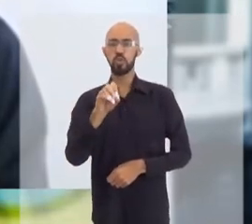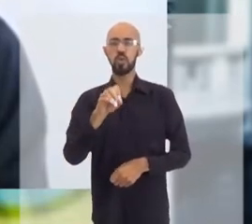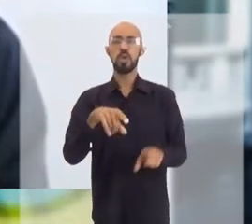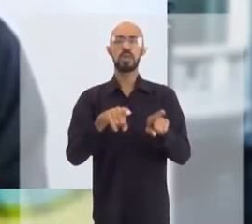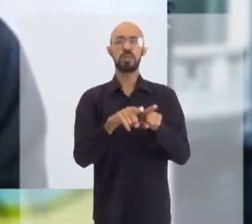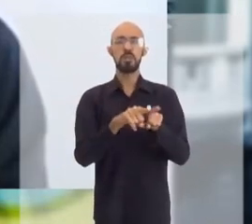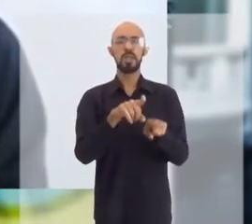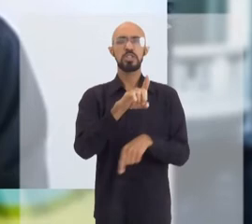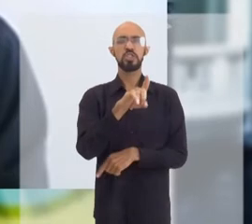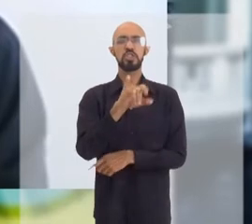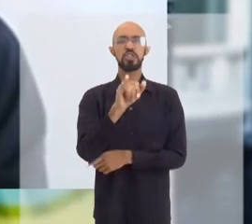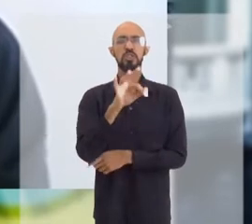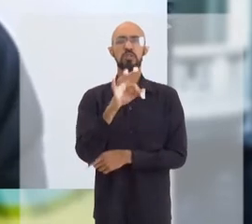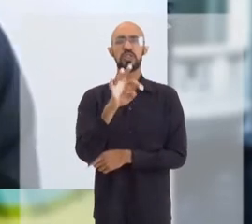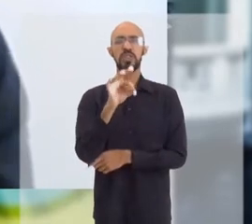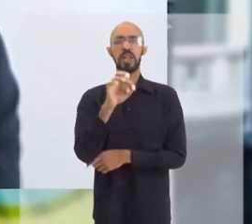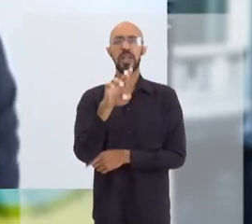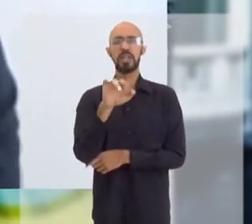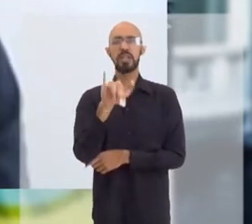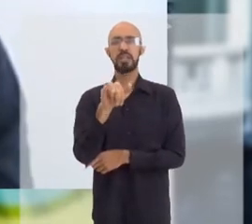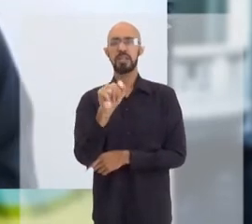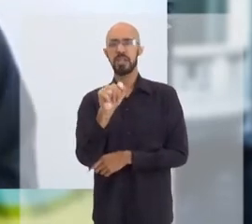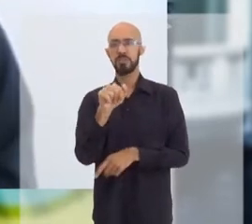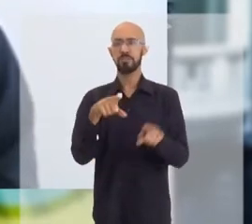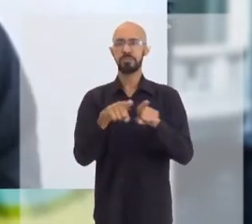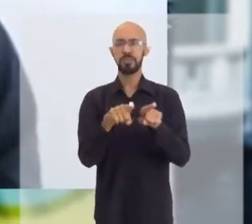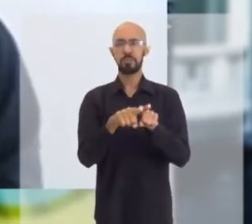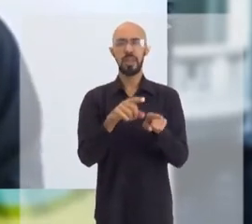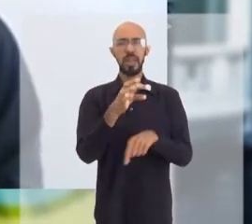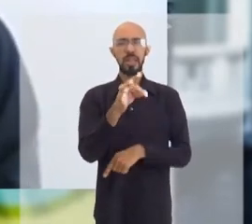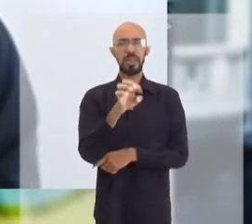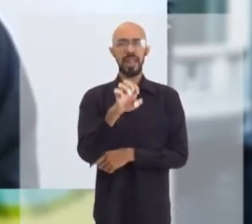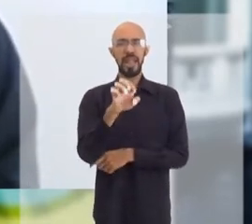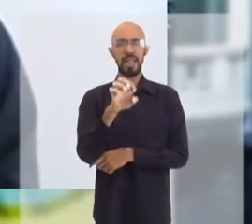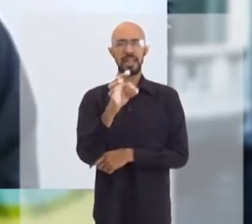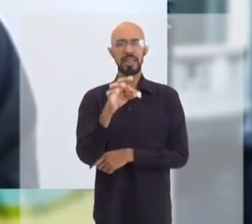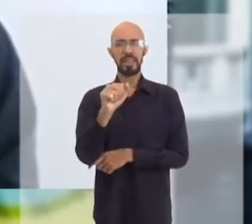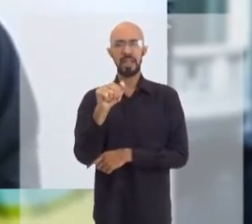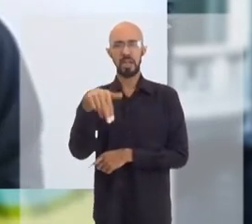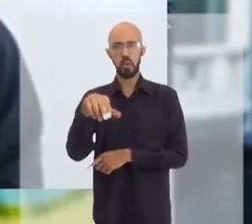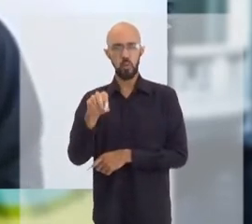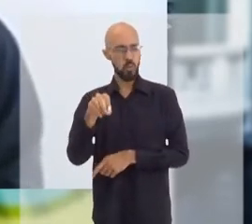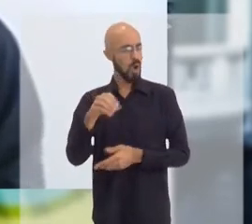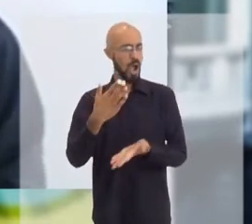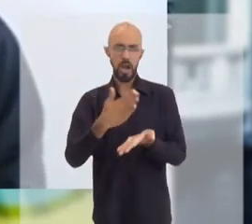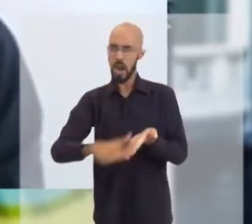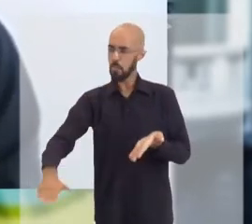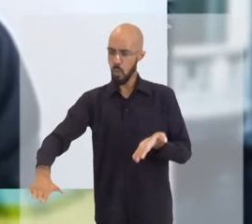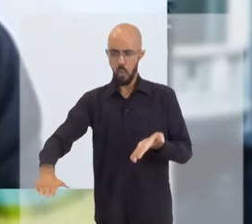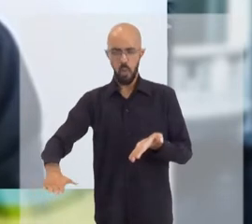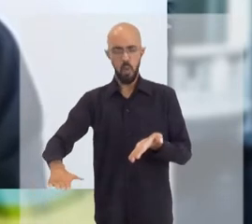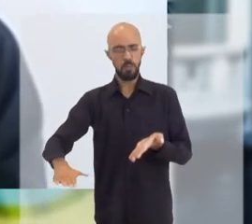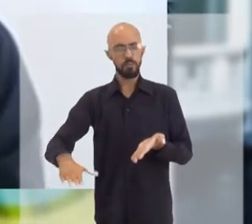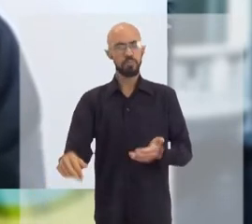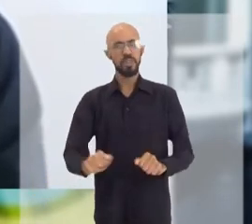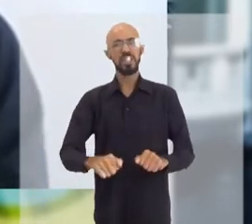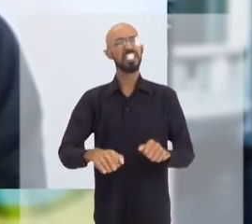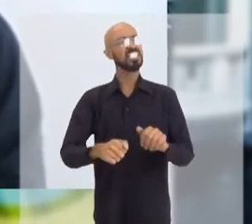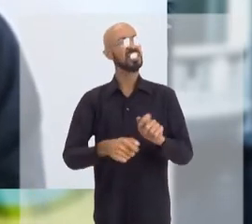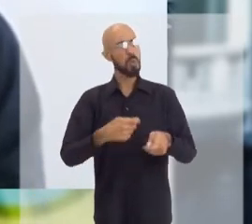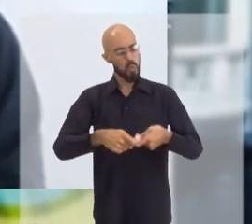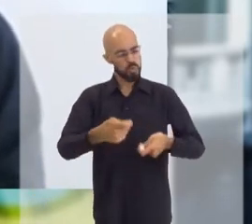a difteria praticamente de algumas regiões, o tétano, aquele tétano do bebê, o tétano neonatal acabou também. E